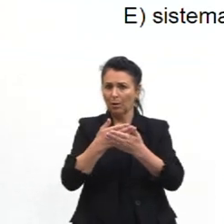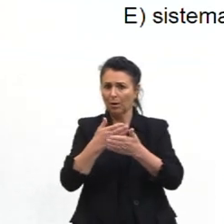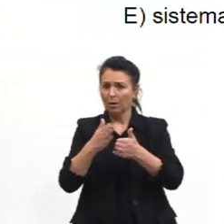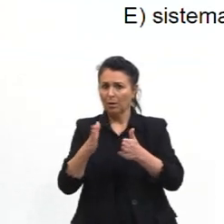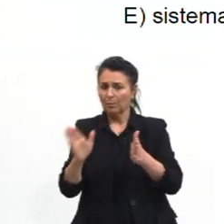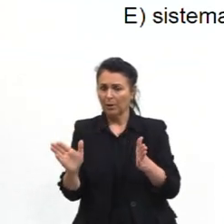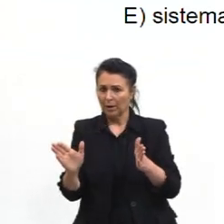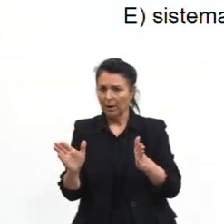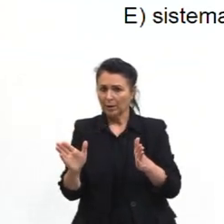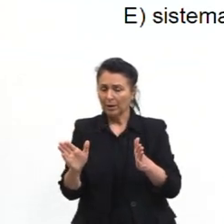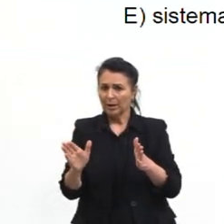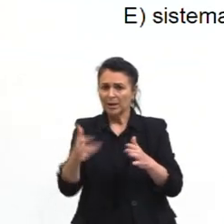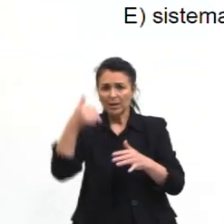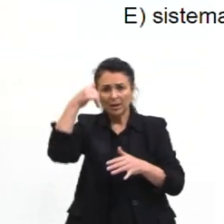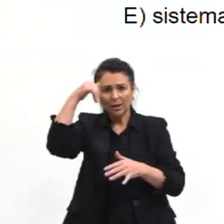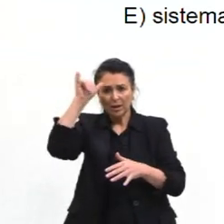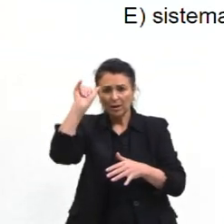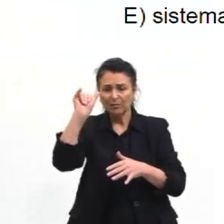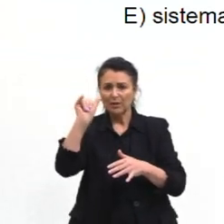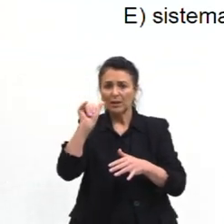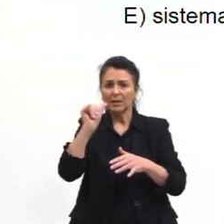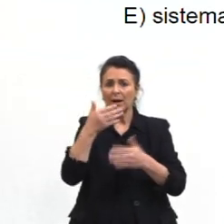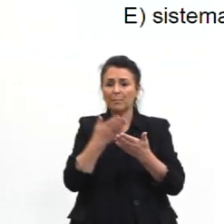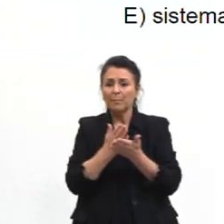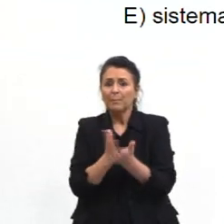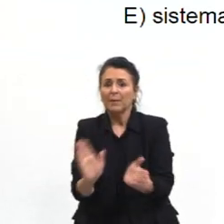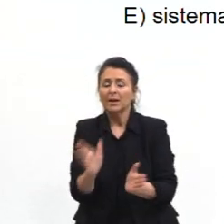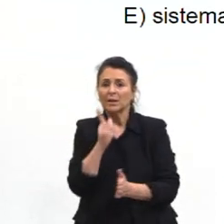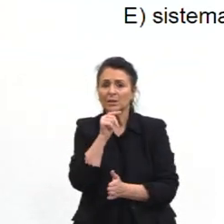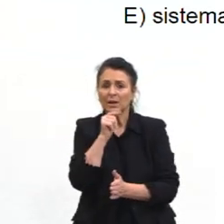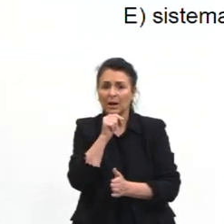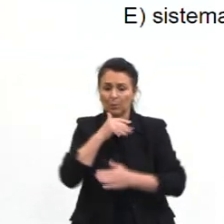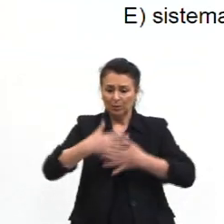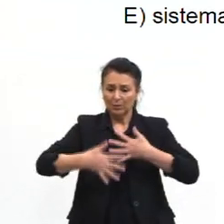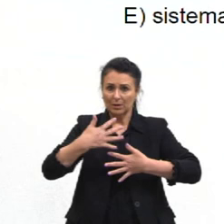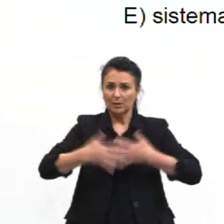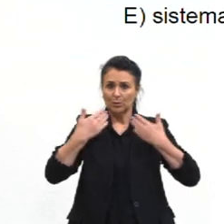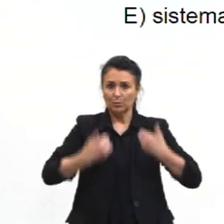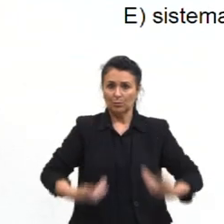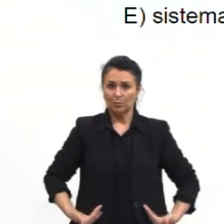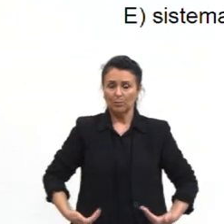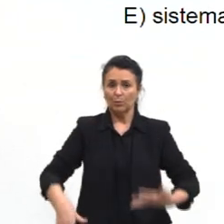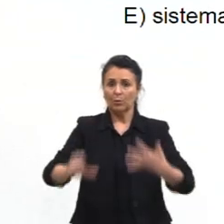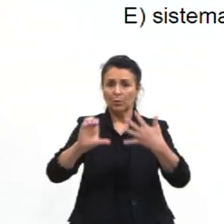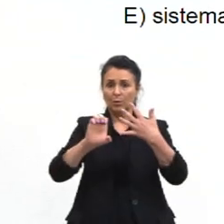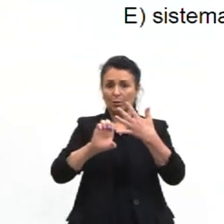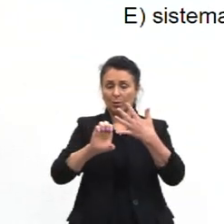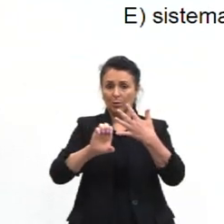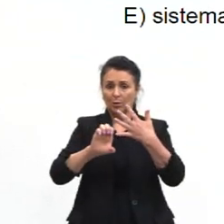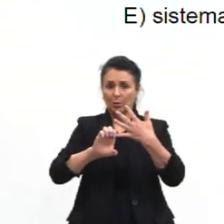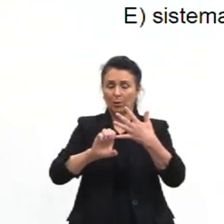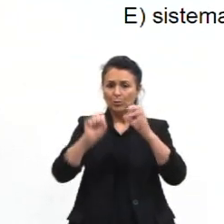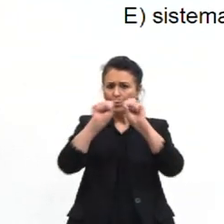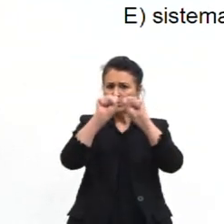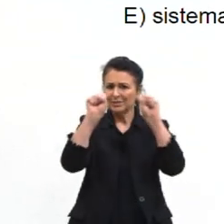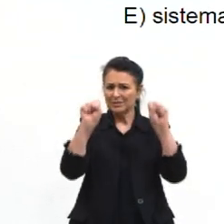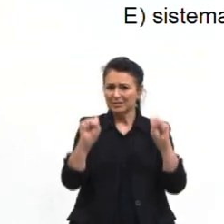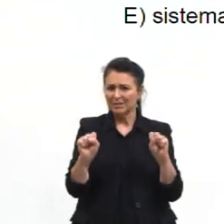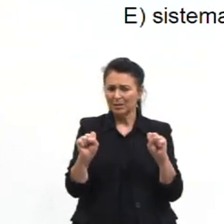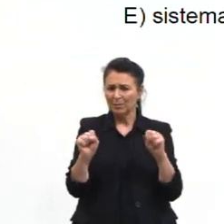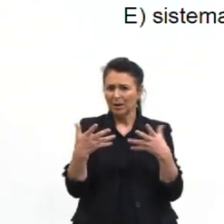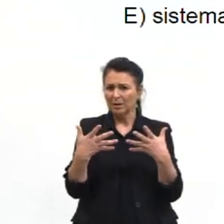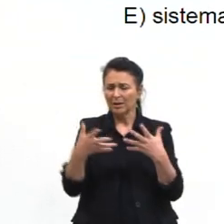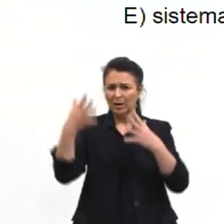impede a desidratação dos tecidos corporais. Letra E. Sistema nervoso ganglionar